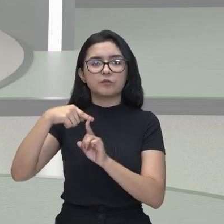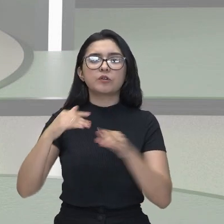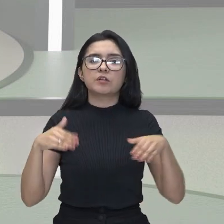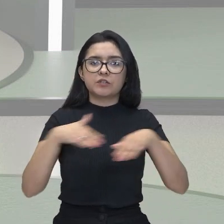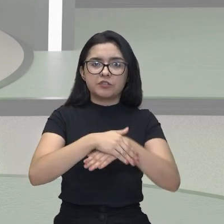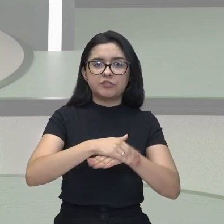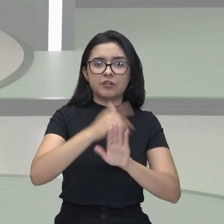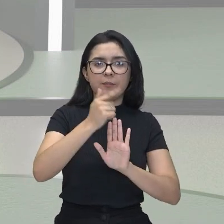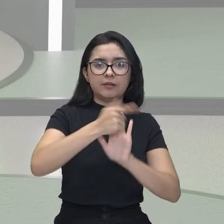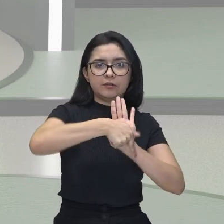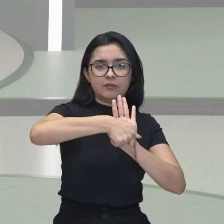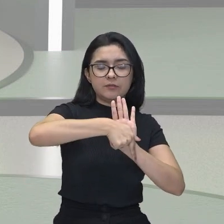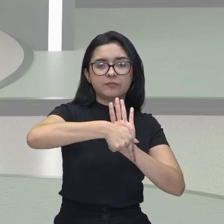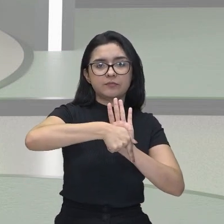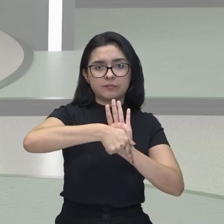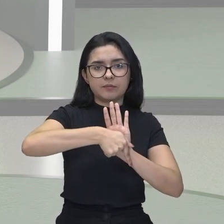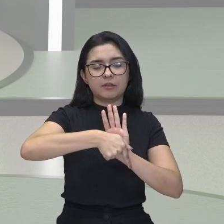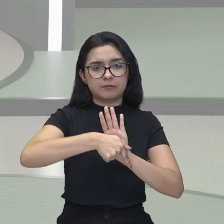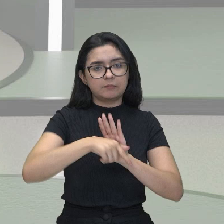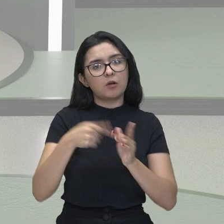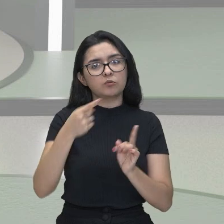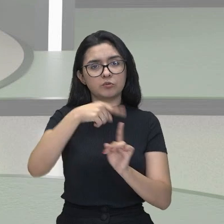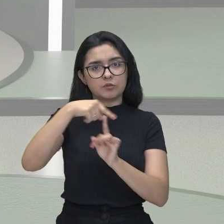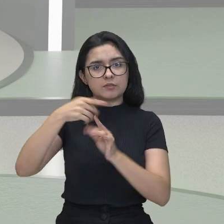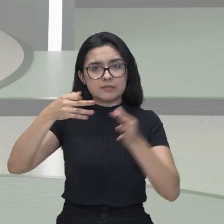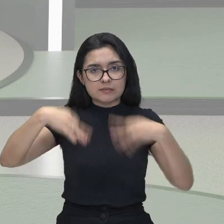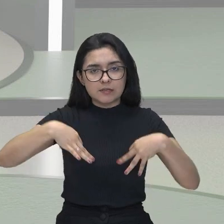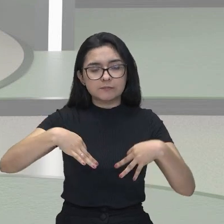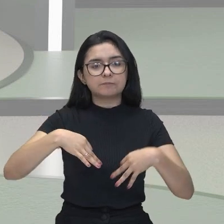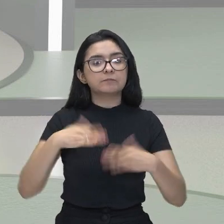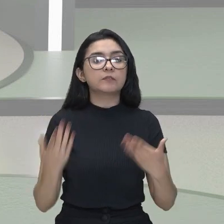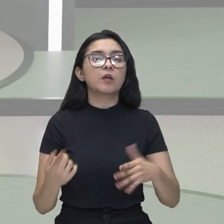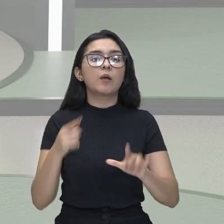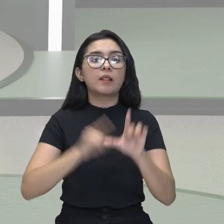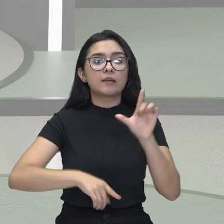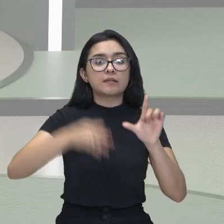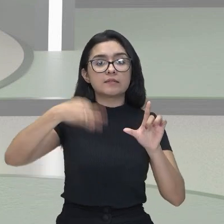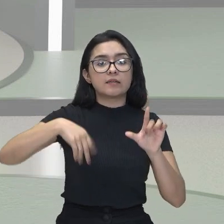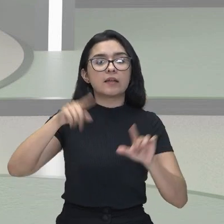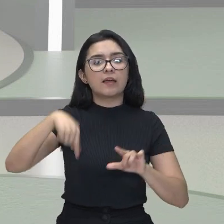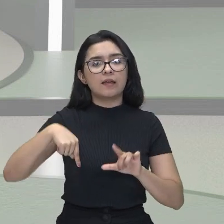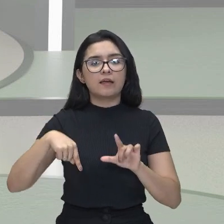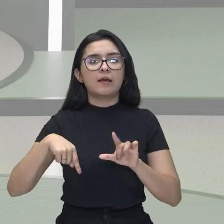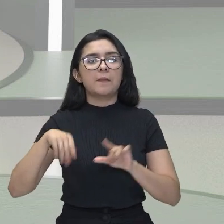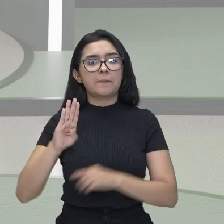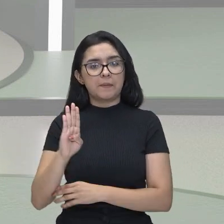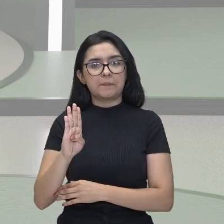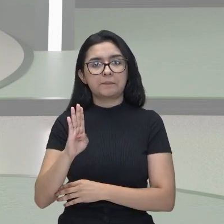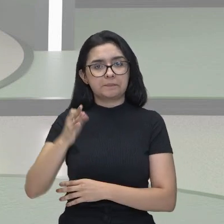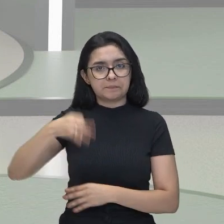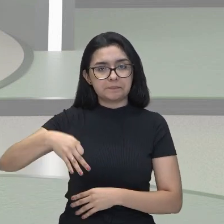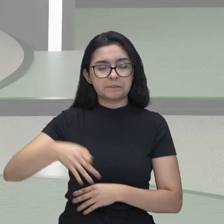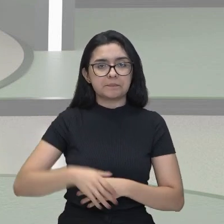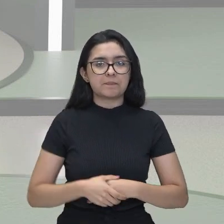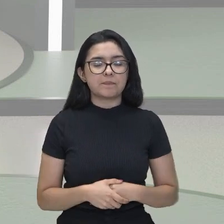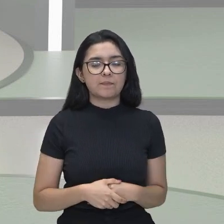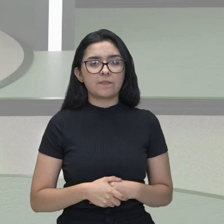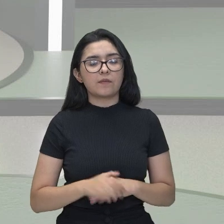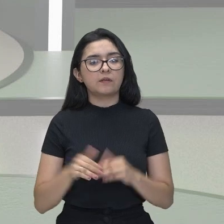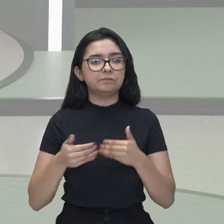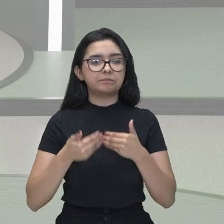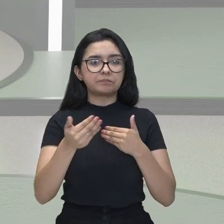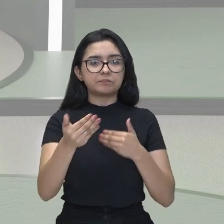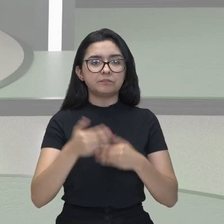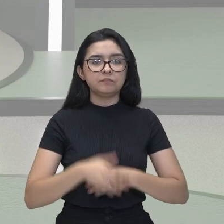ocorrendo isomeria geométrica. Então, alternativa é a letra B. Ok? Vamos para a